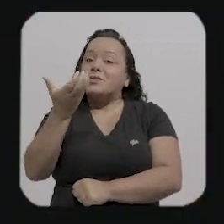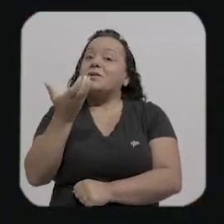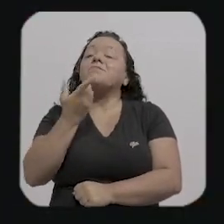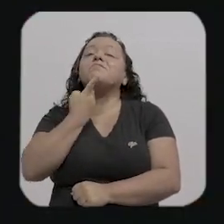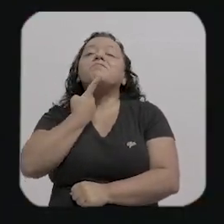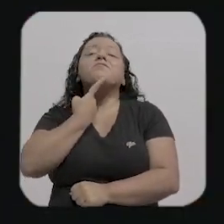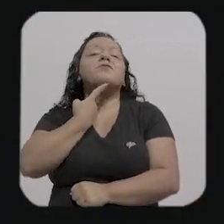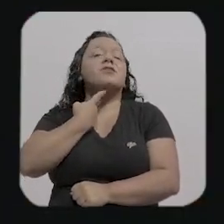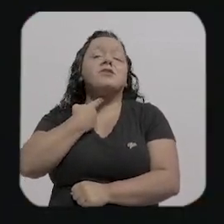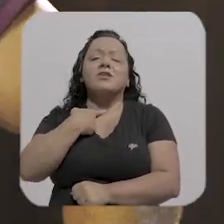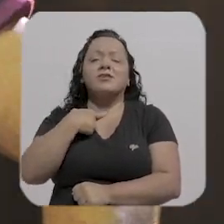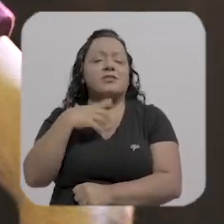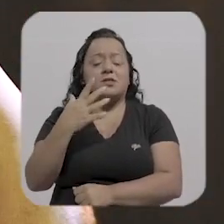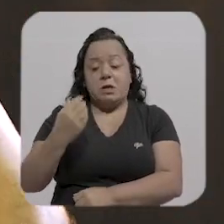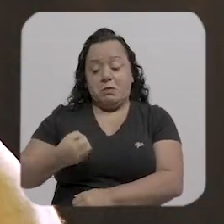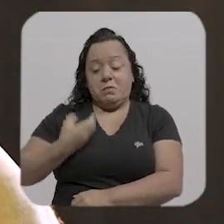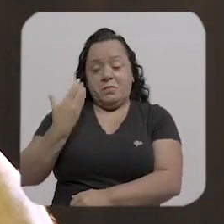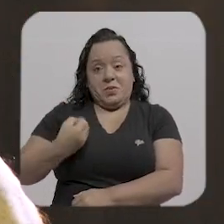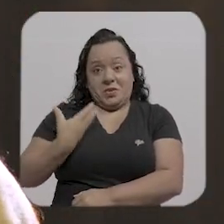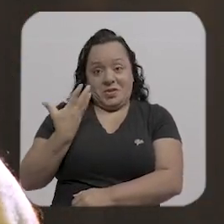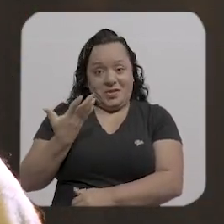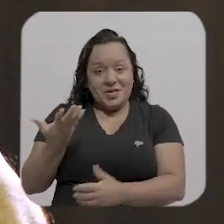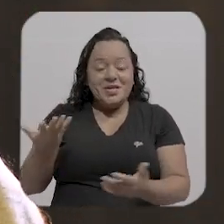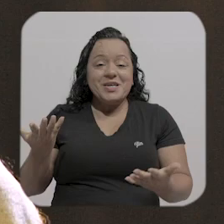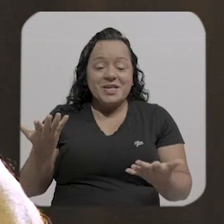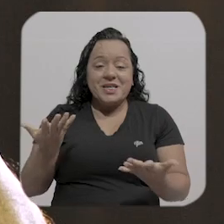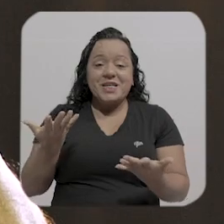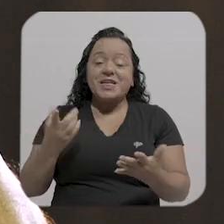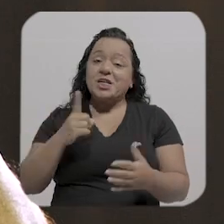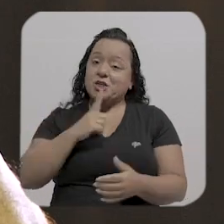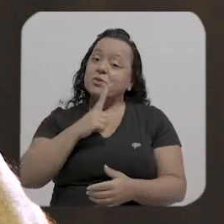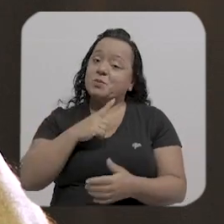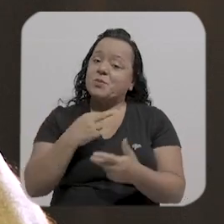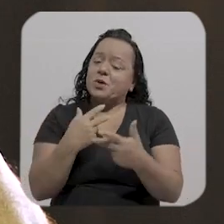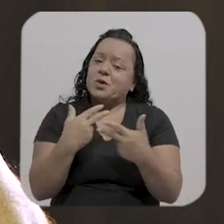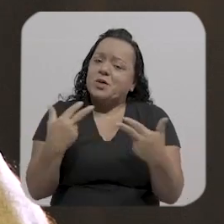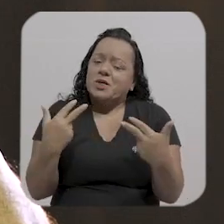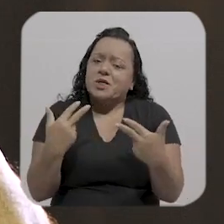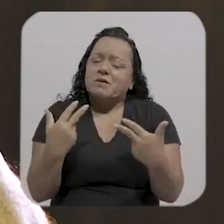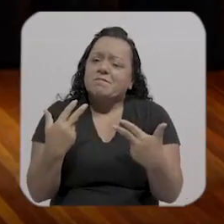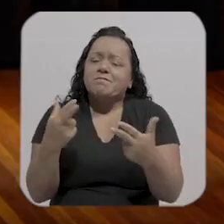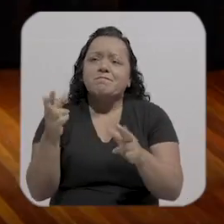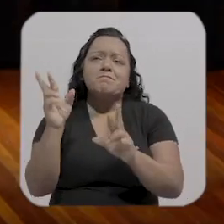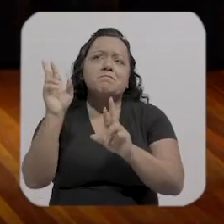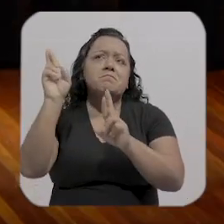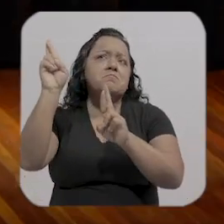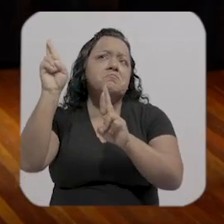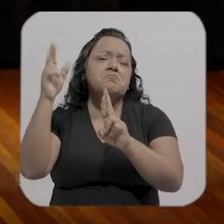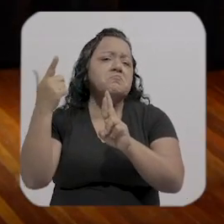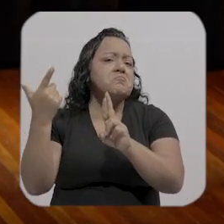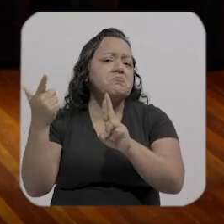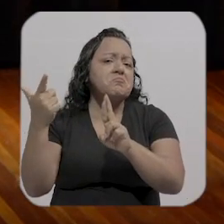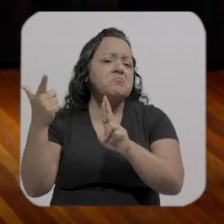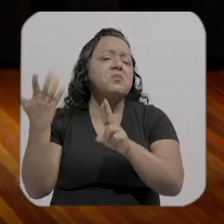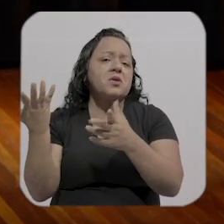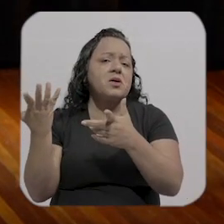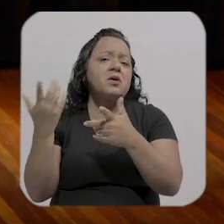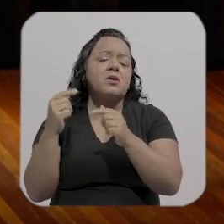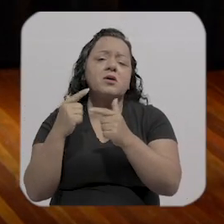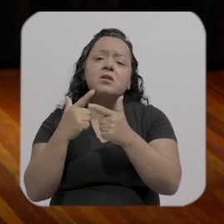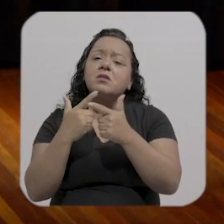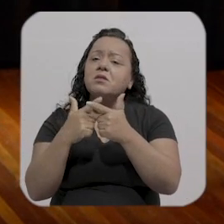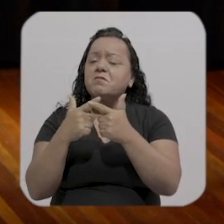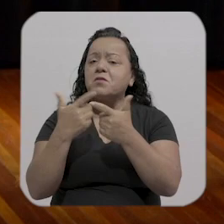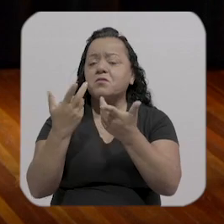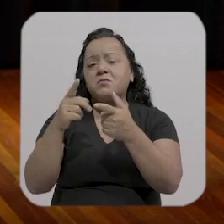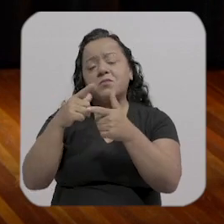é eu tinha uma coisa assim muito sem esperança por conta de todas essas questões